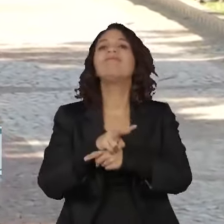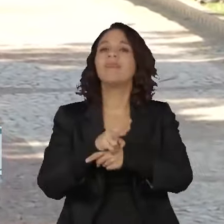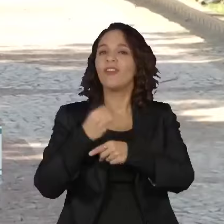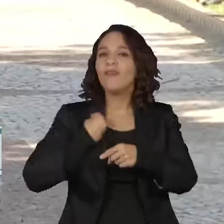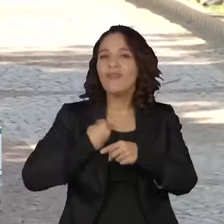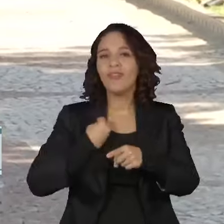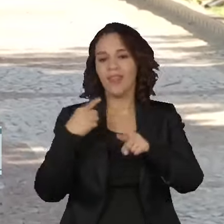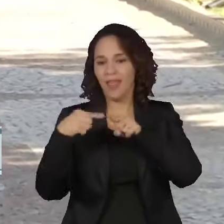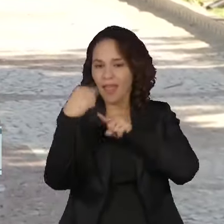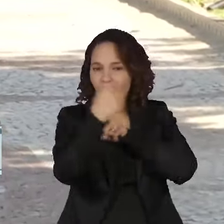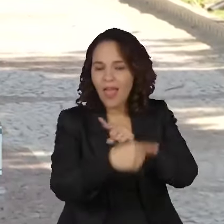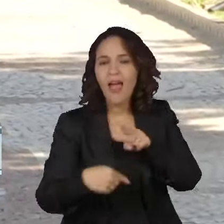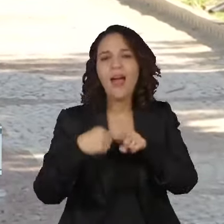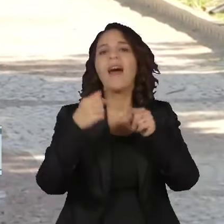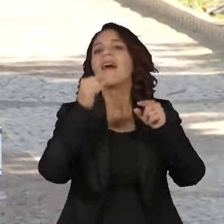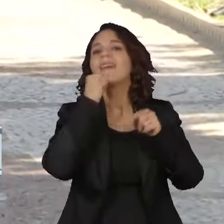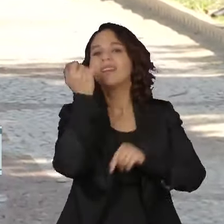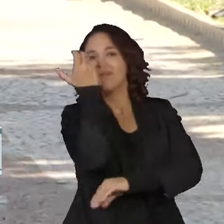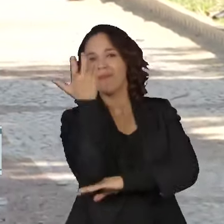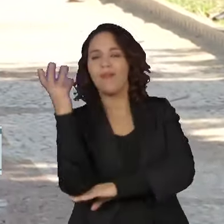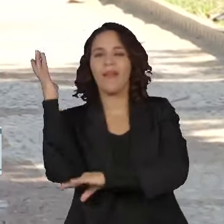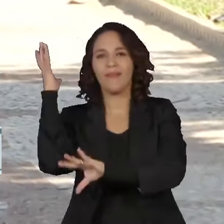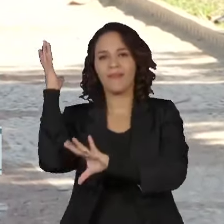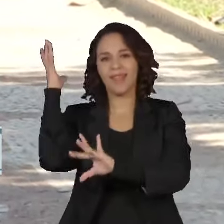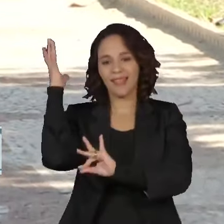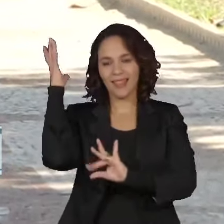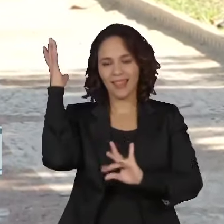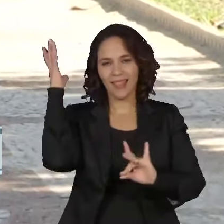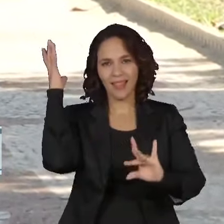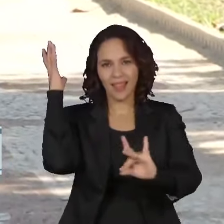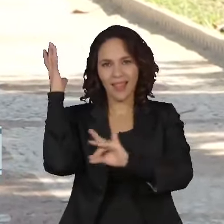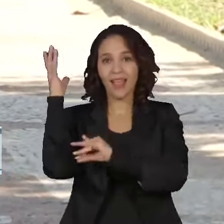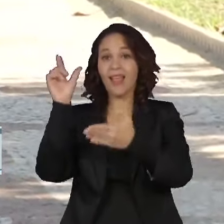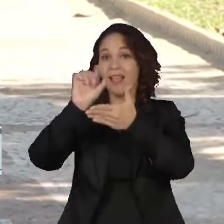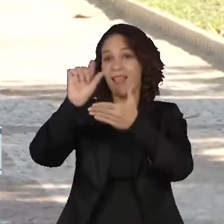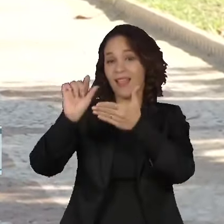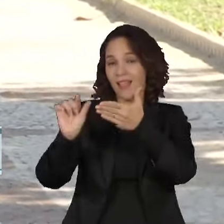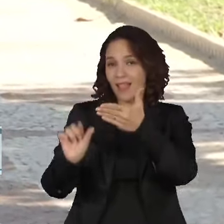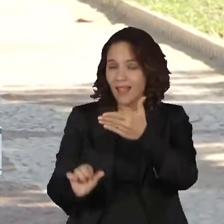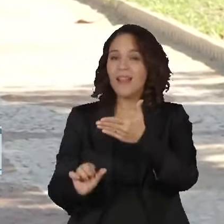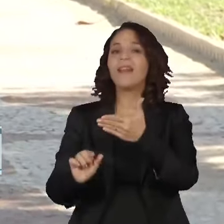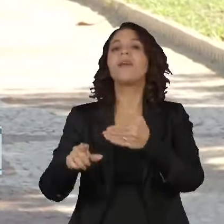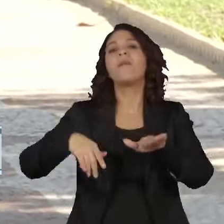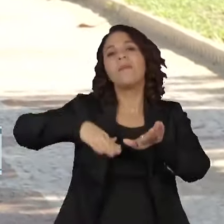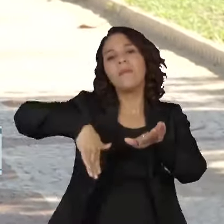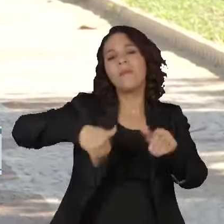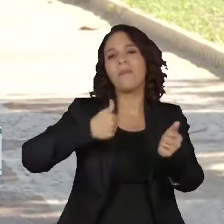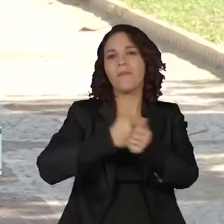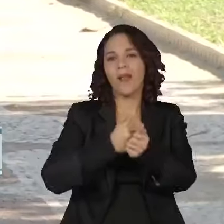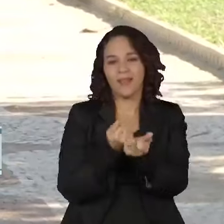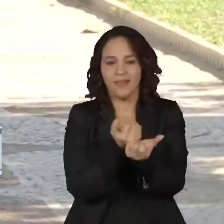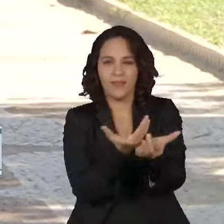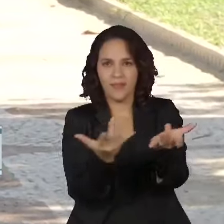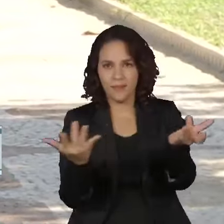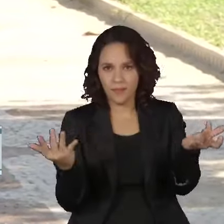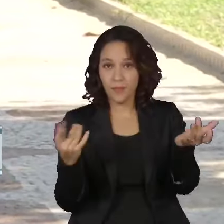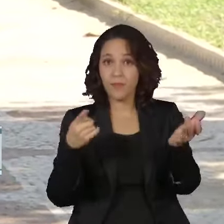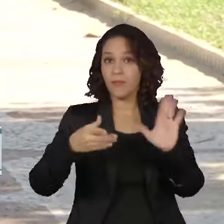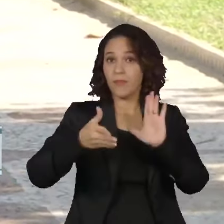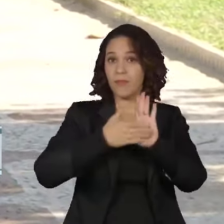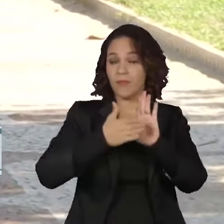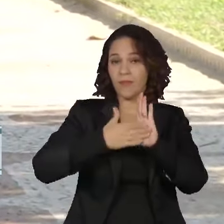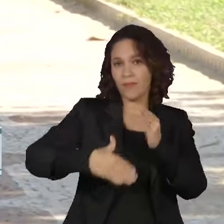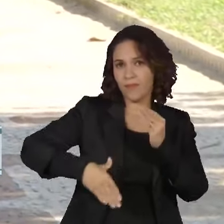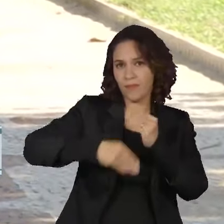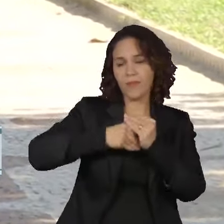da vida, como mangues, restingas, fragmentos de Mata Atlântica. A proposta de emenda constitucional não altera a